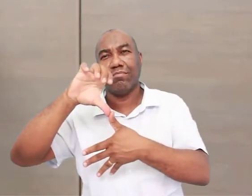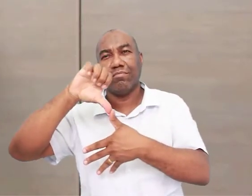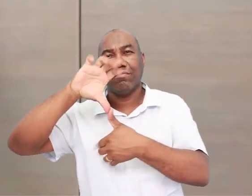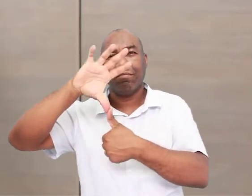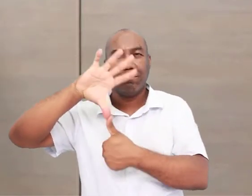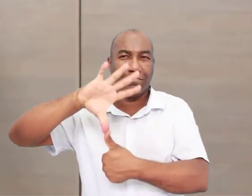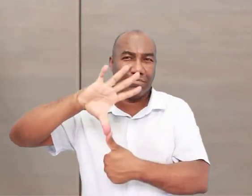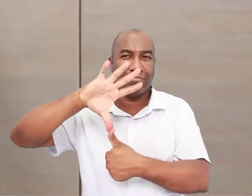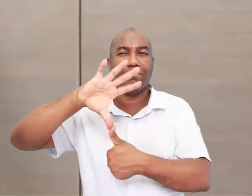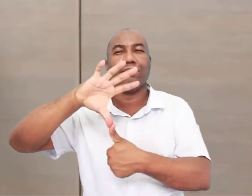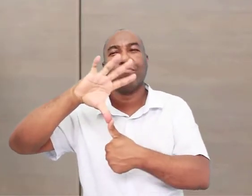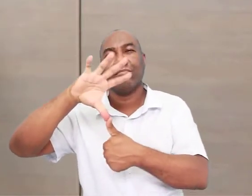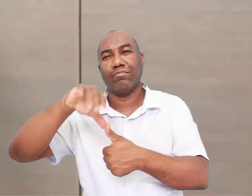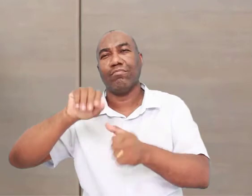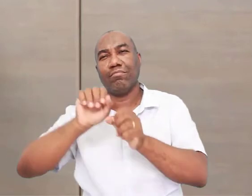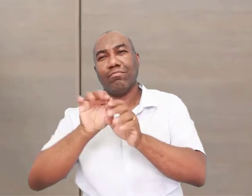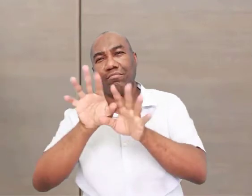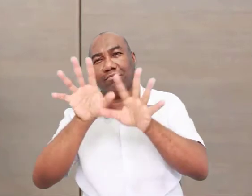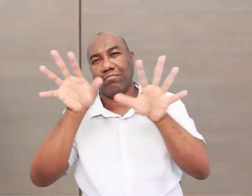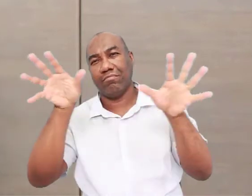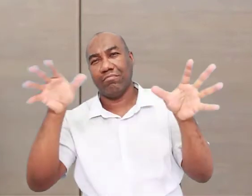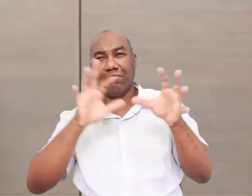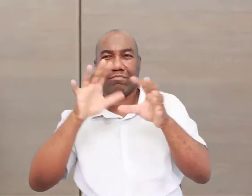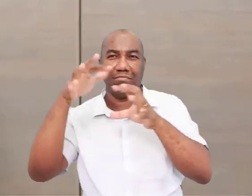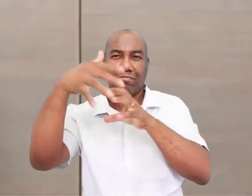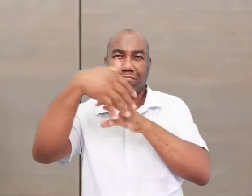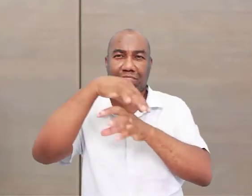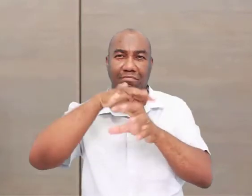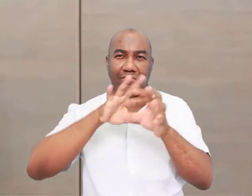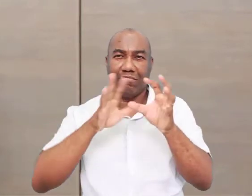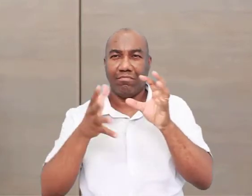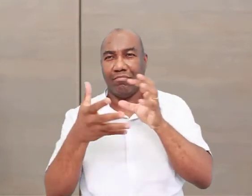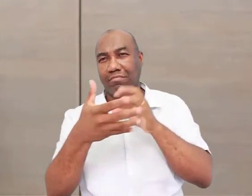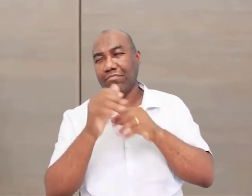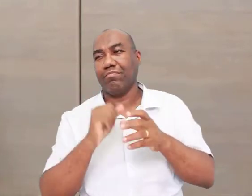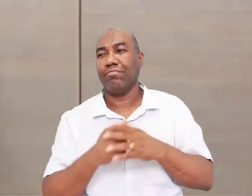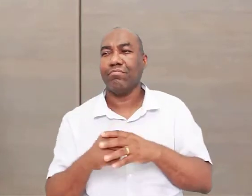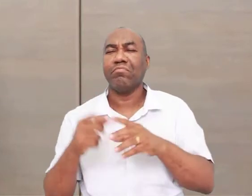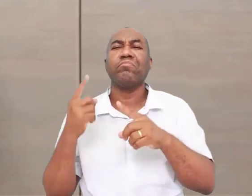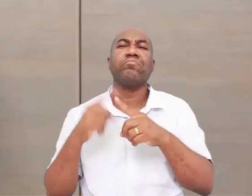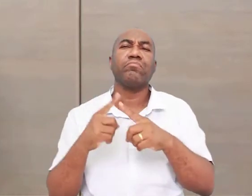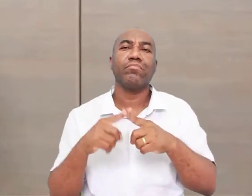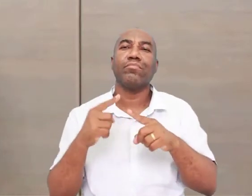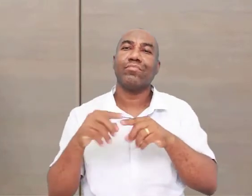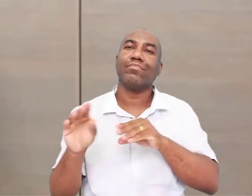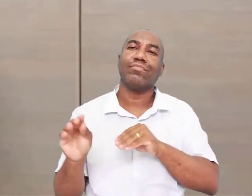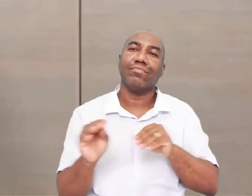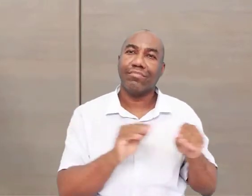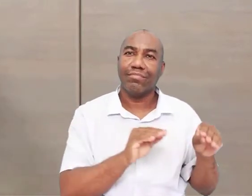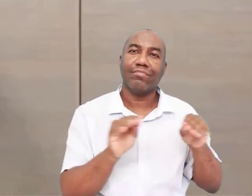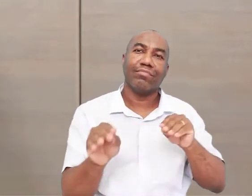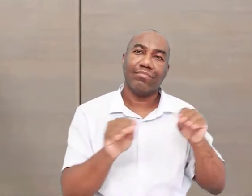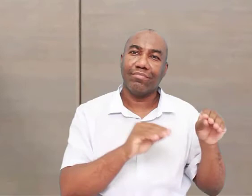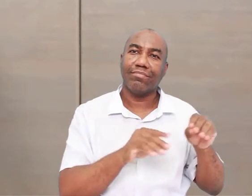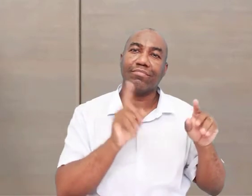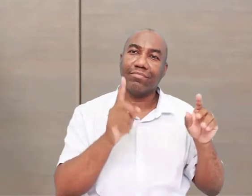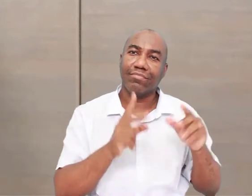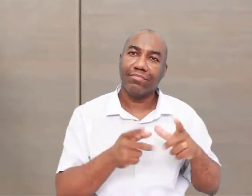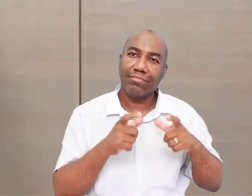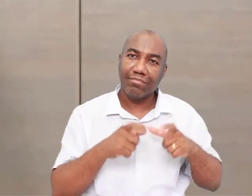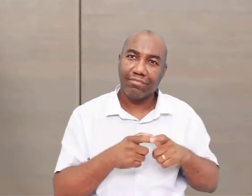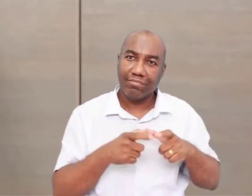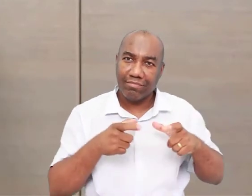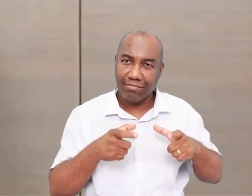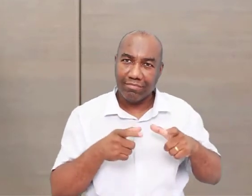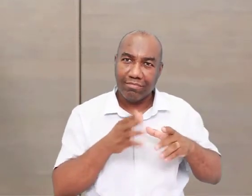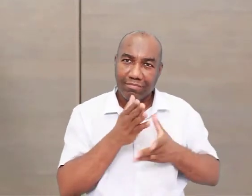os ambientes já são habitados nesta fase. Por quê? Por causa da prática do nomadismo. Eles estão em busca de